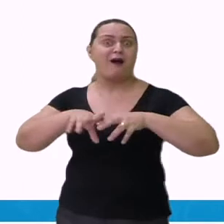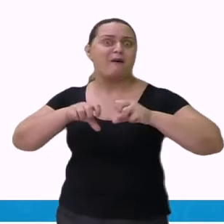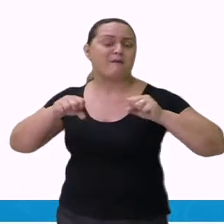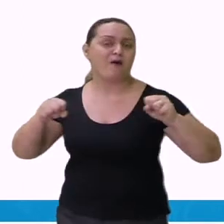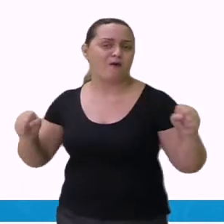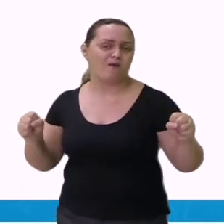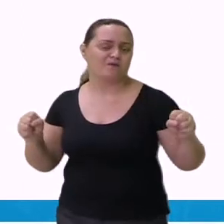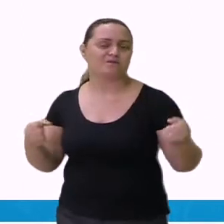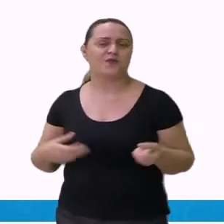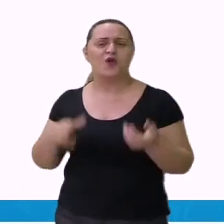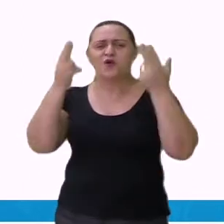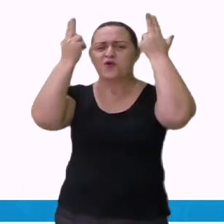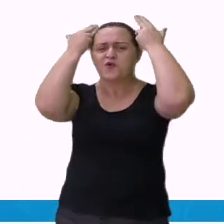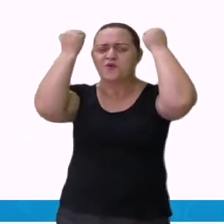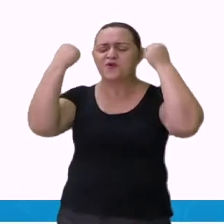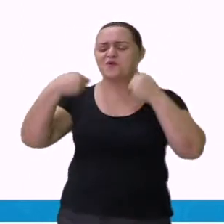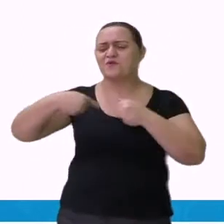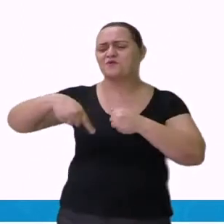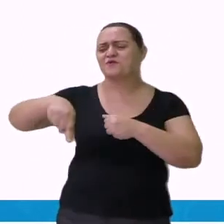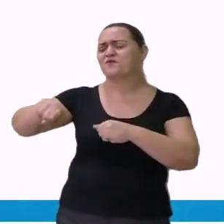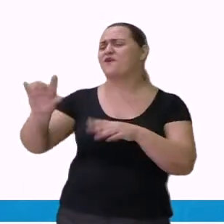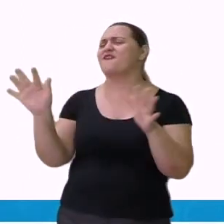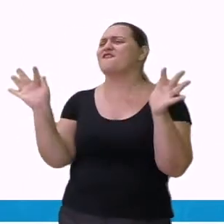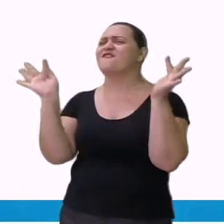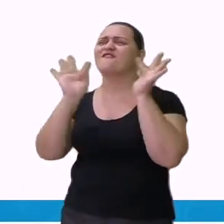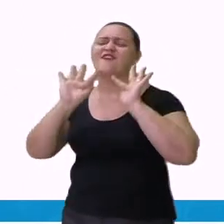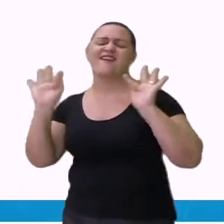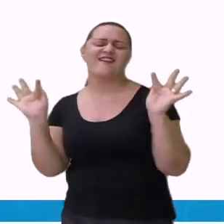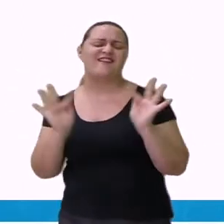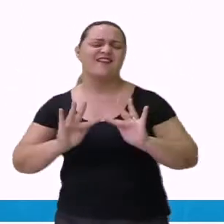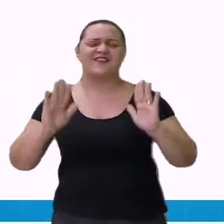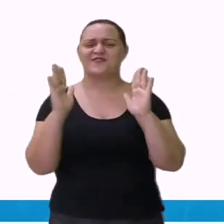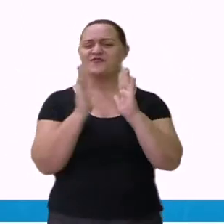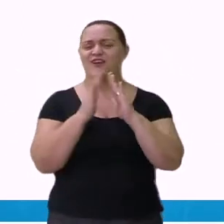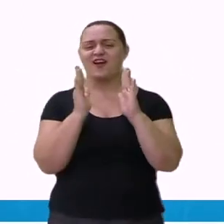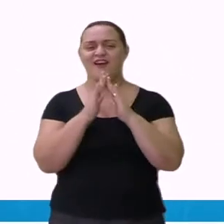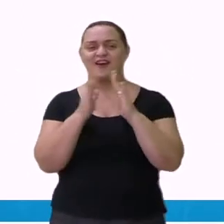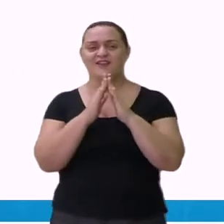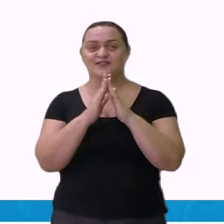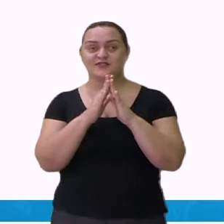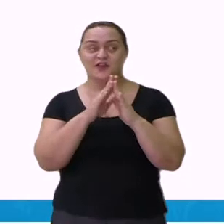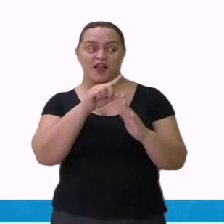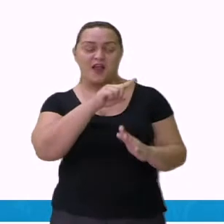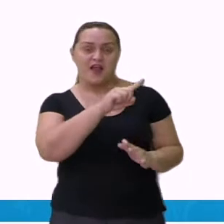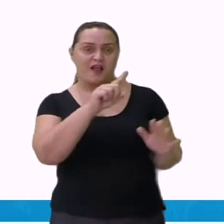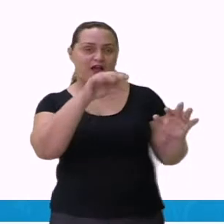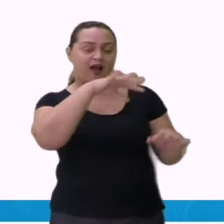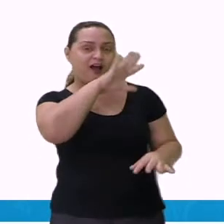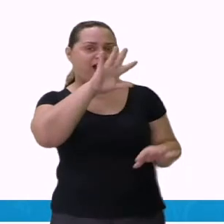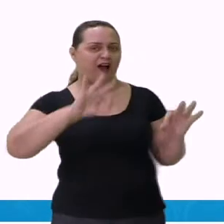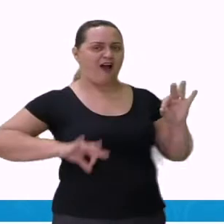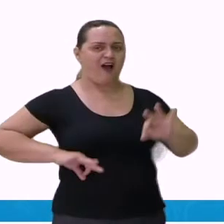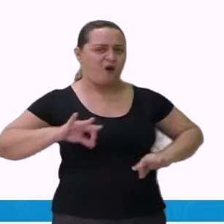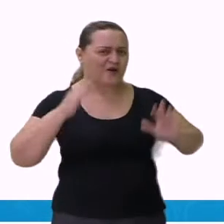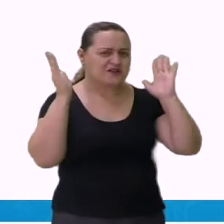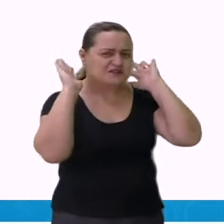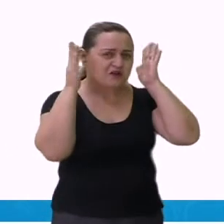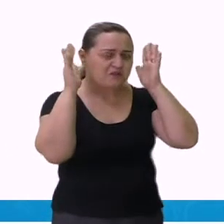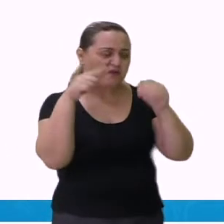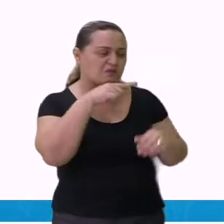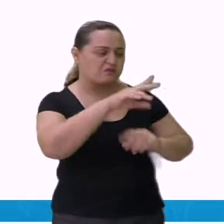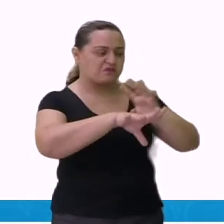foi feliz para casa, deixando a burra da onça muito bem amarradinha e muito